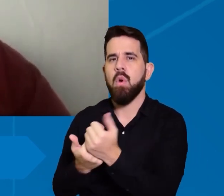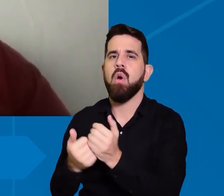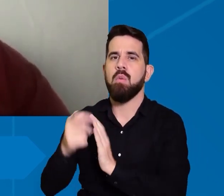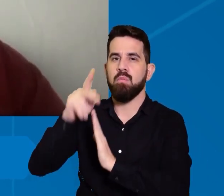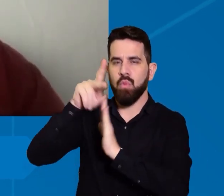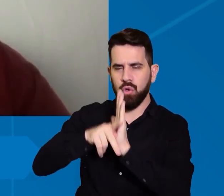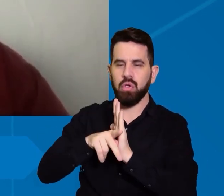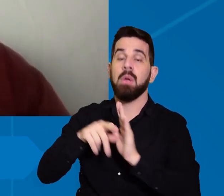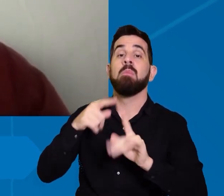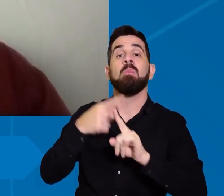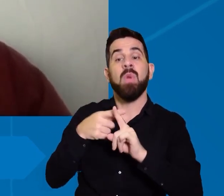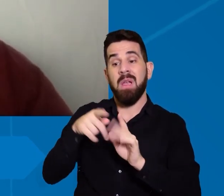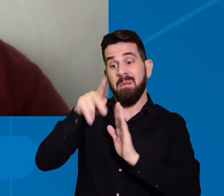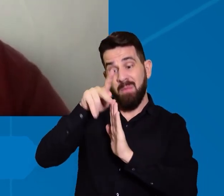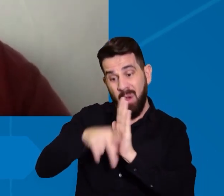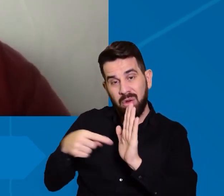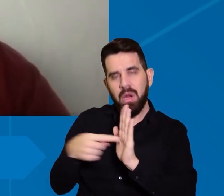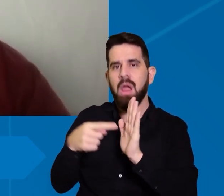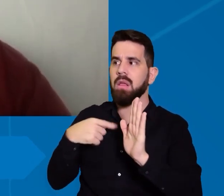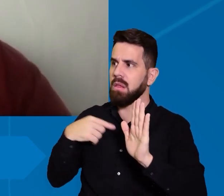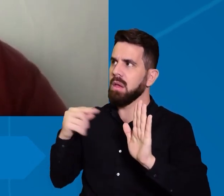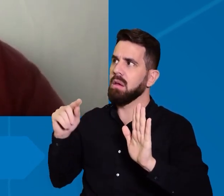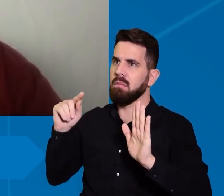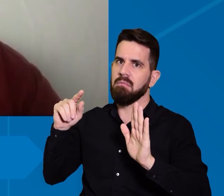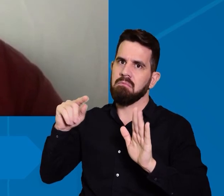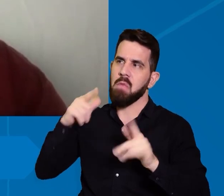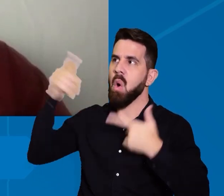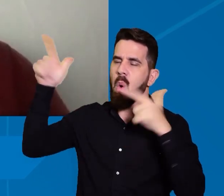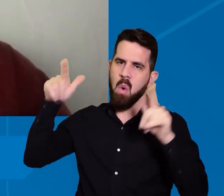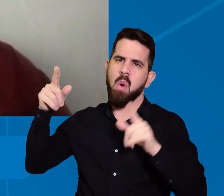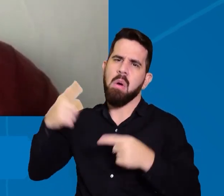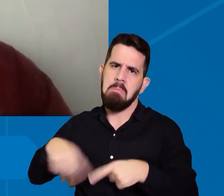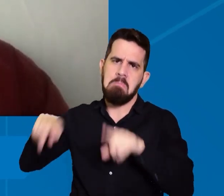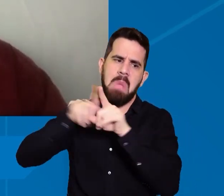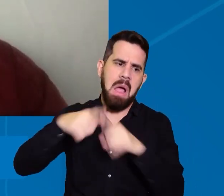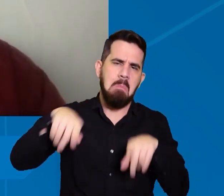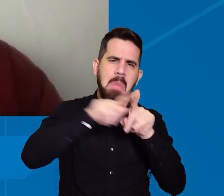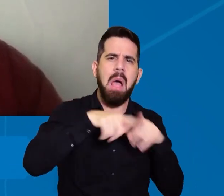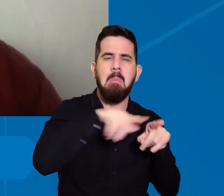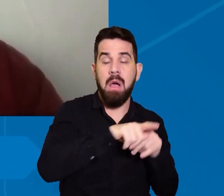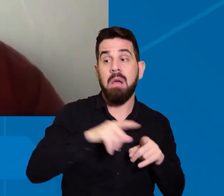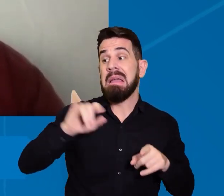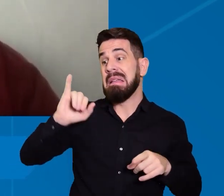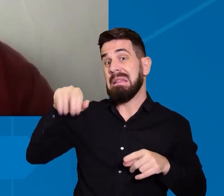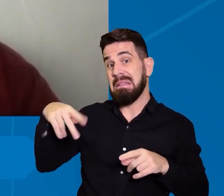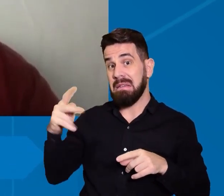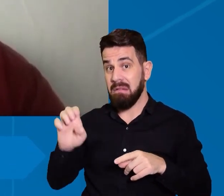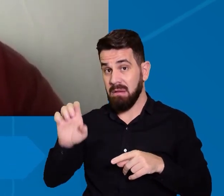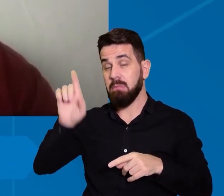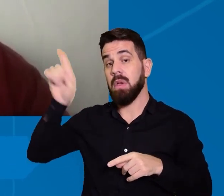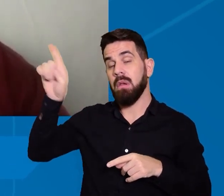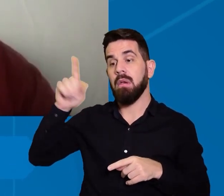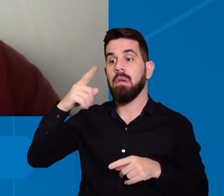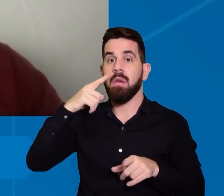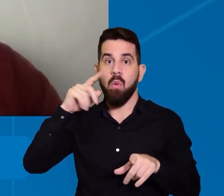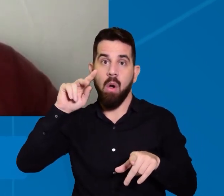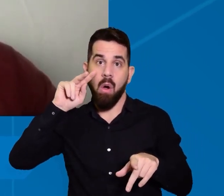várias organizações participando dentro dele incluindo o INPE que é responsável pela detecção do